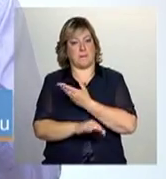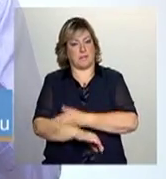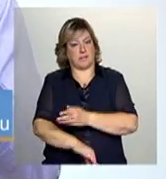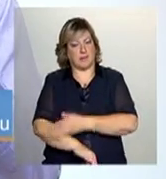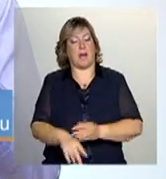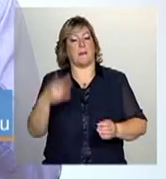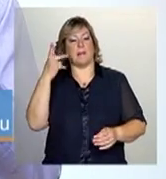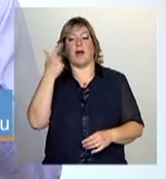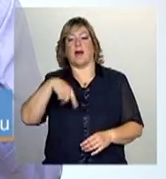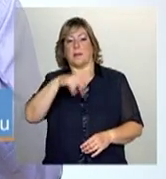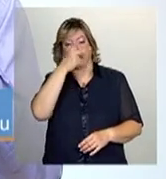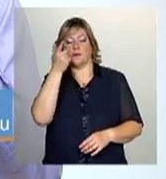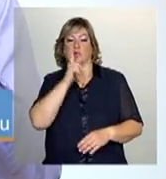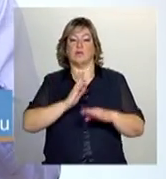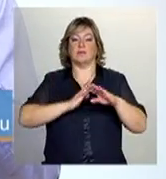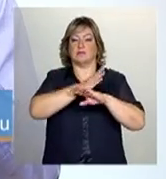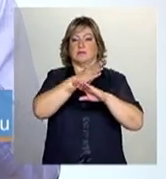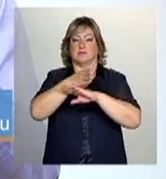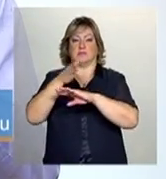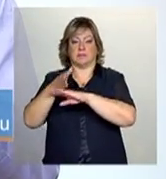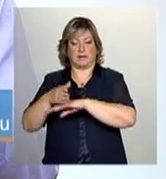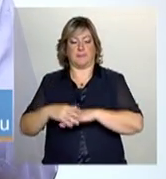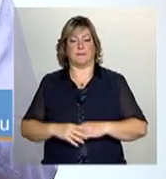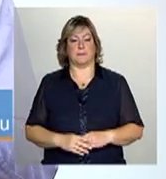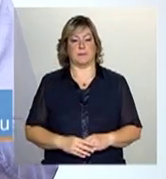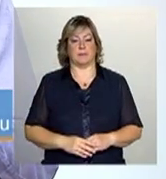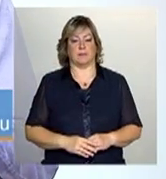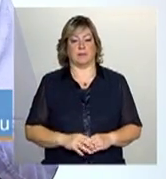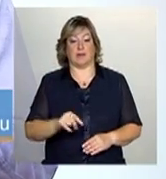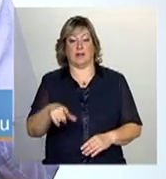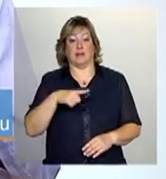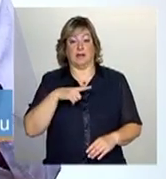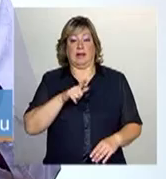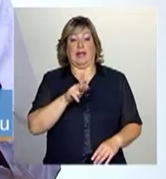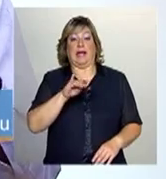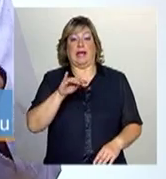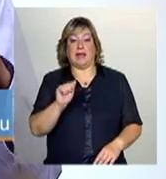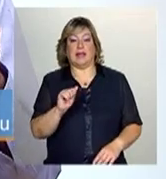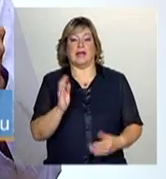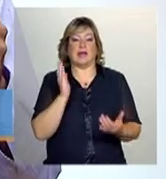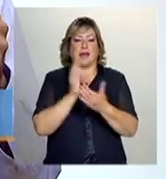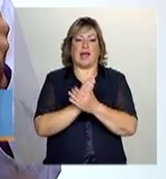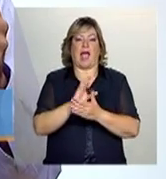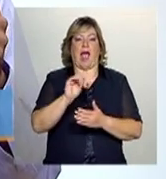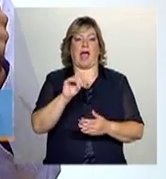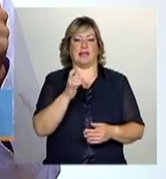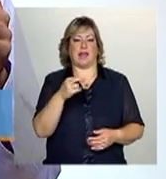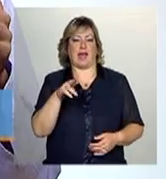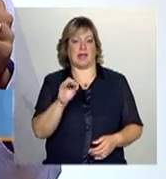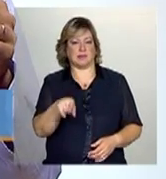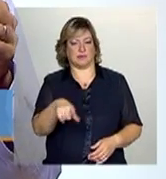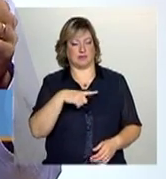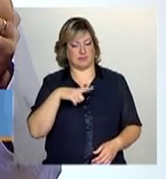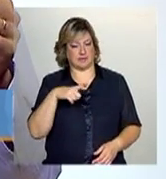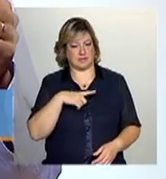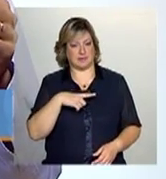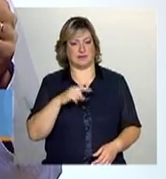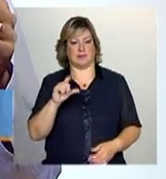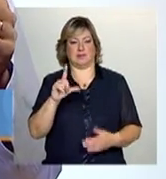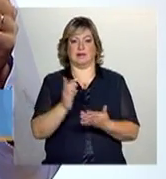assim, a ideia, até deixa eu mostrar aqui o guia de cadastramento, né? A gente trabalhou nessa